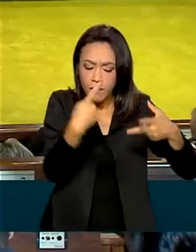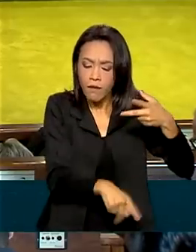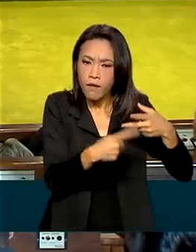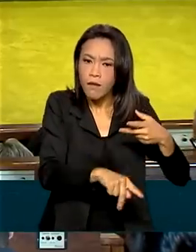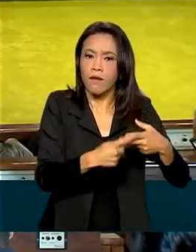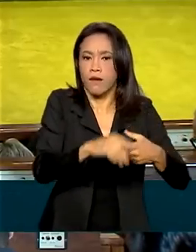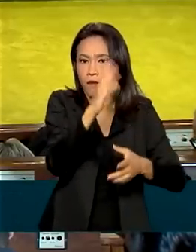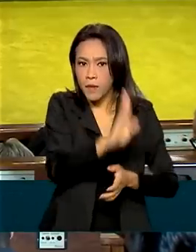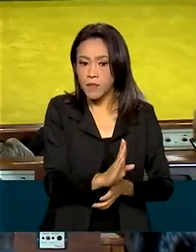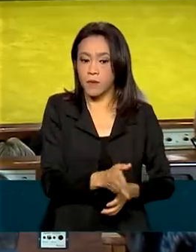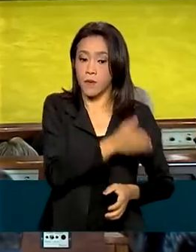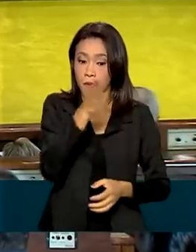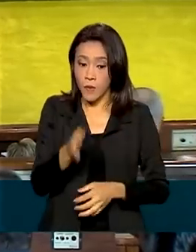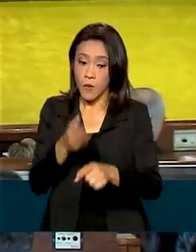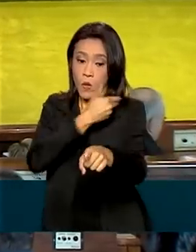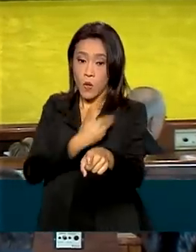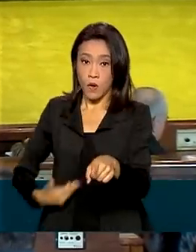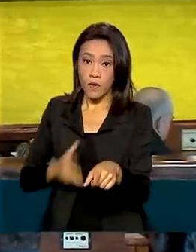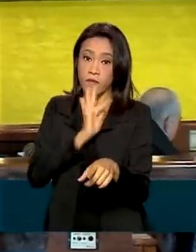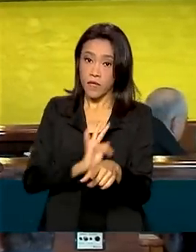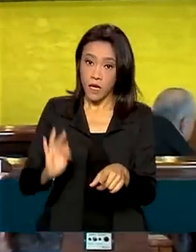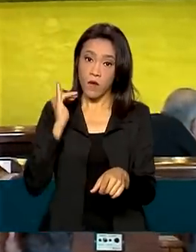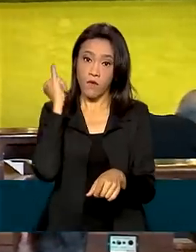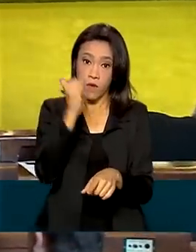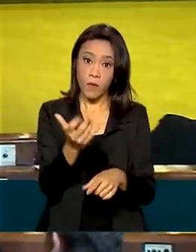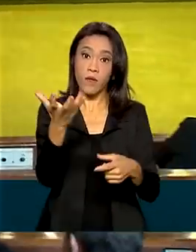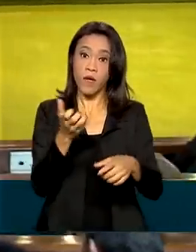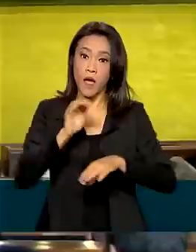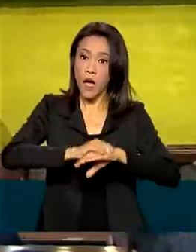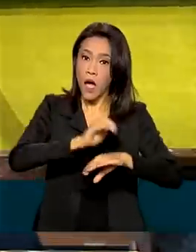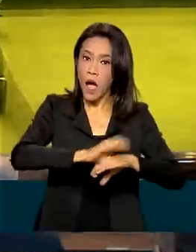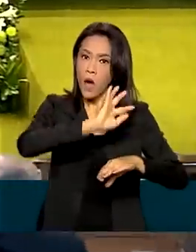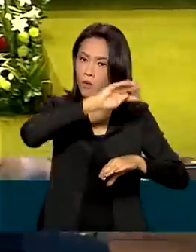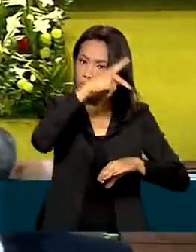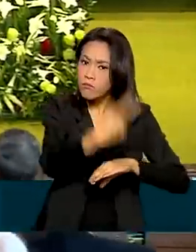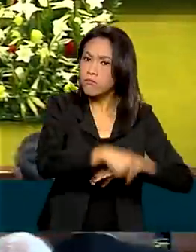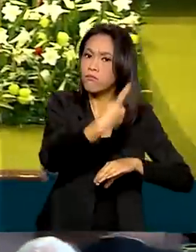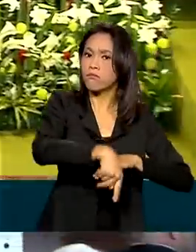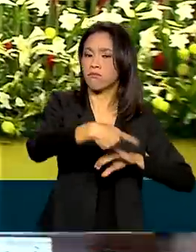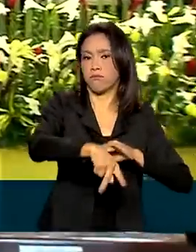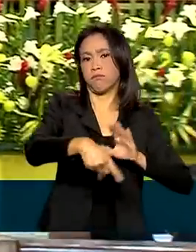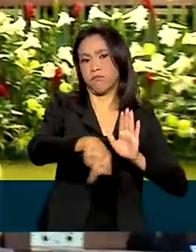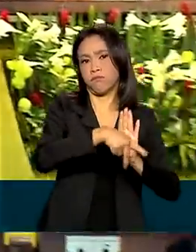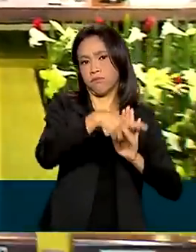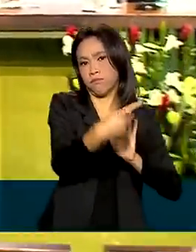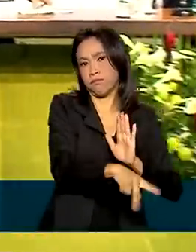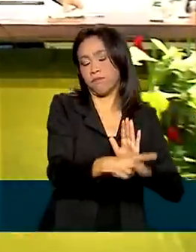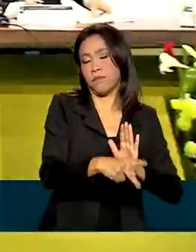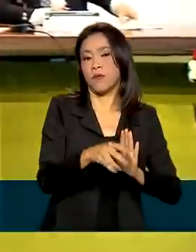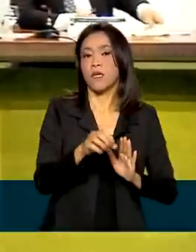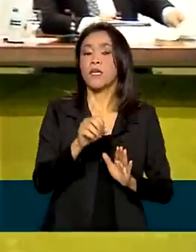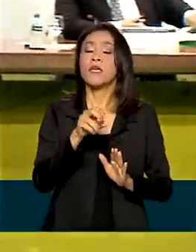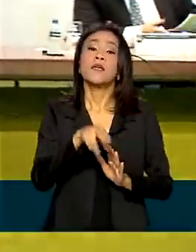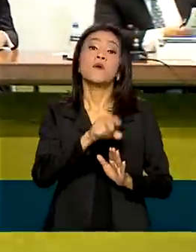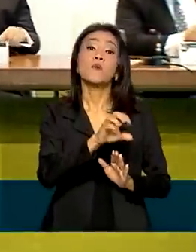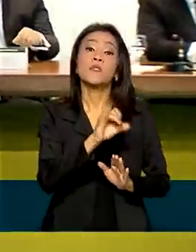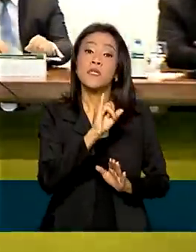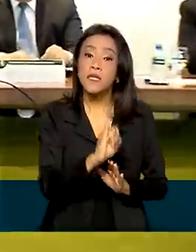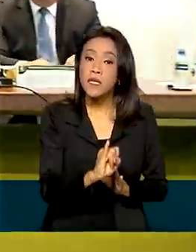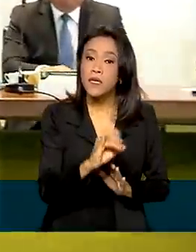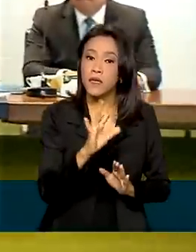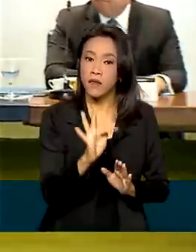governo federal destacou que quer mais autonomia na produção de insumos farmacêuticos ativos, os chamados IFAs,